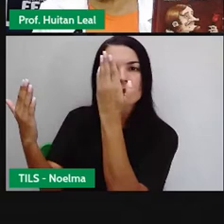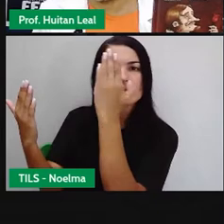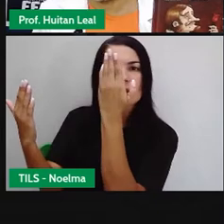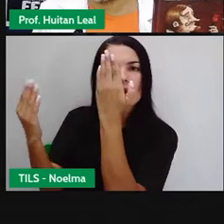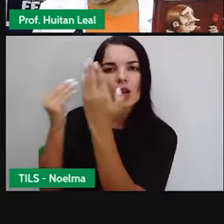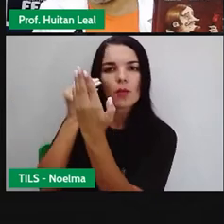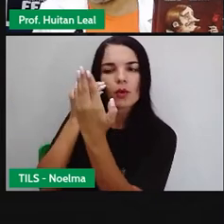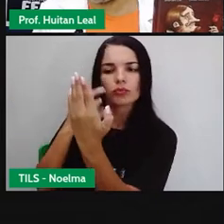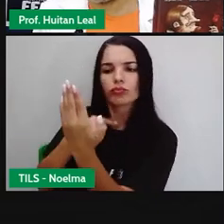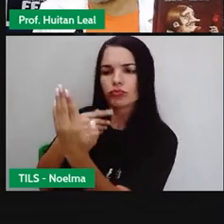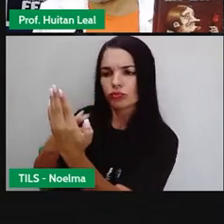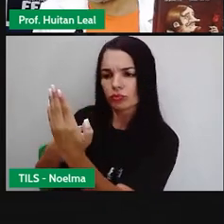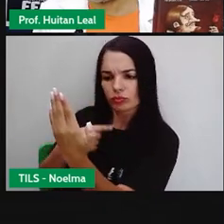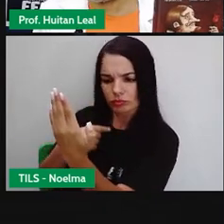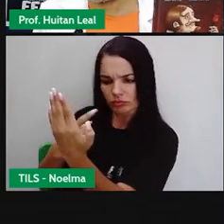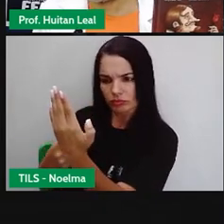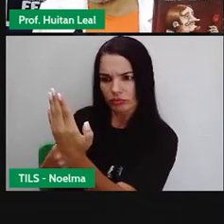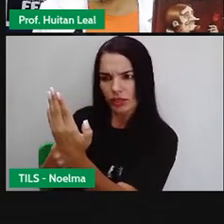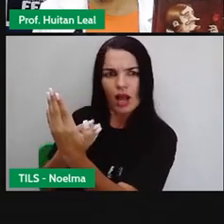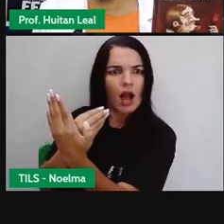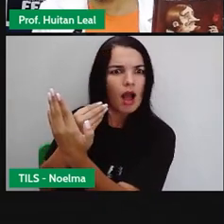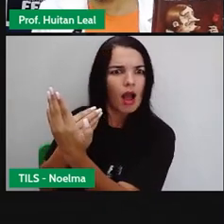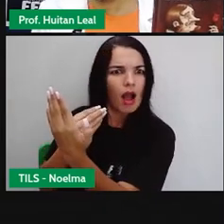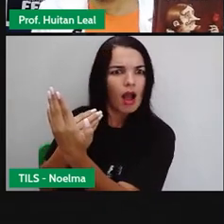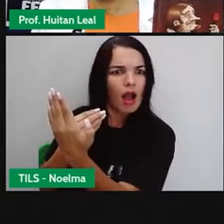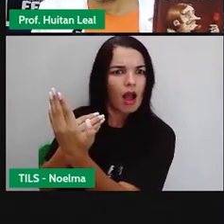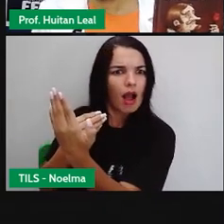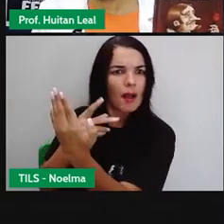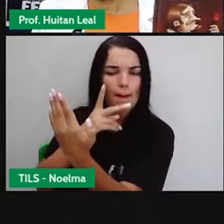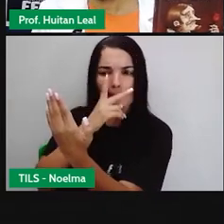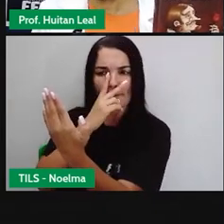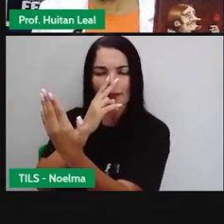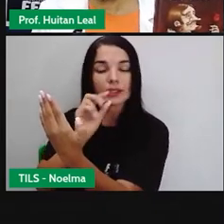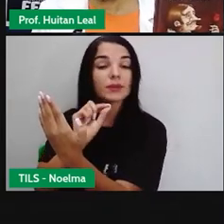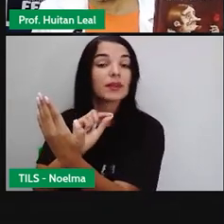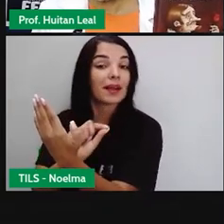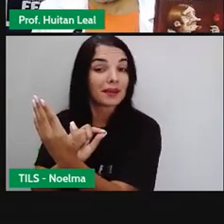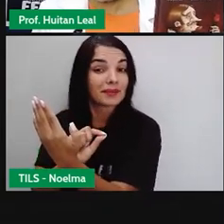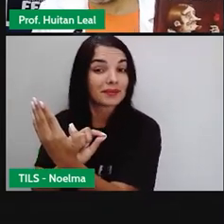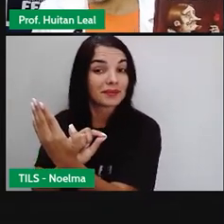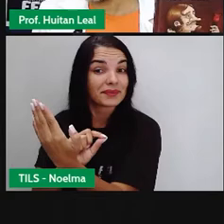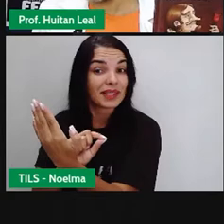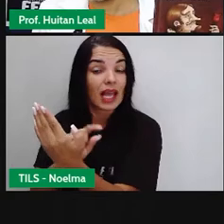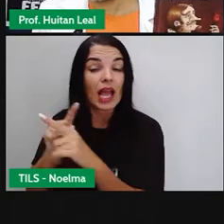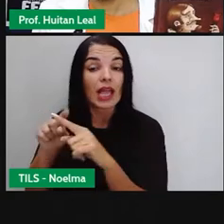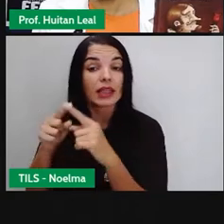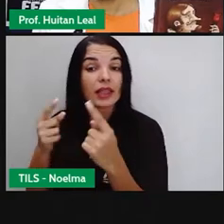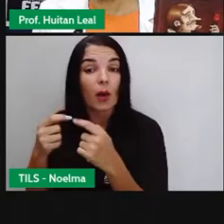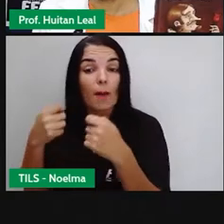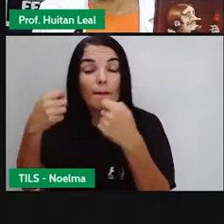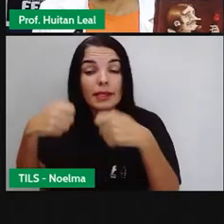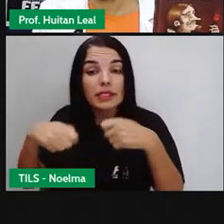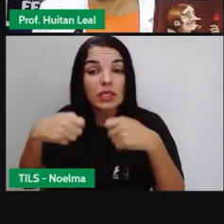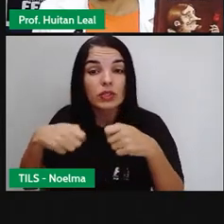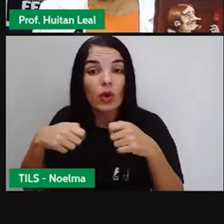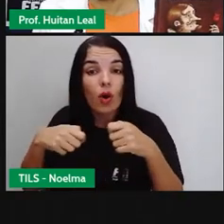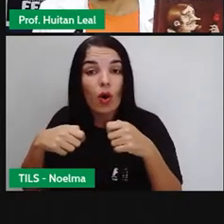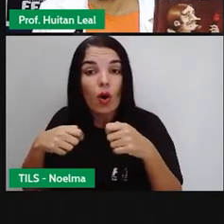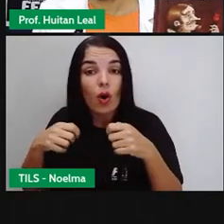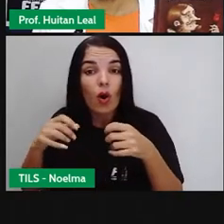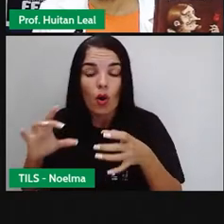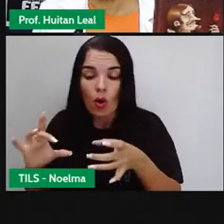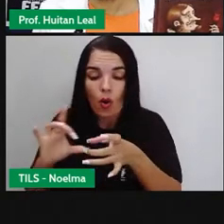o seu equivalente. Então, a história nos conta que ele passou a conviver com ele mesmo e quando ele